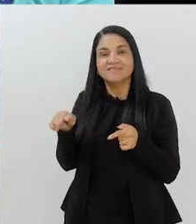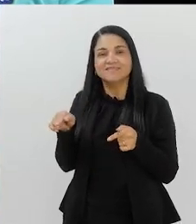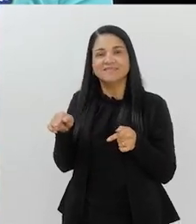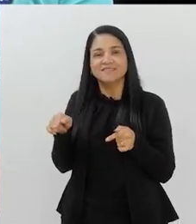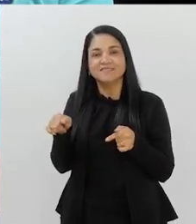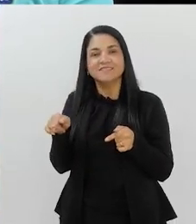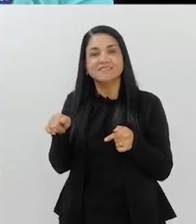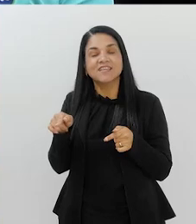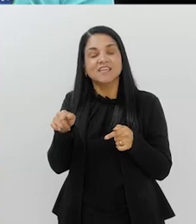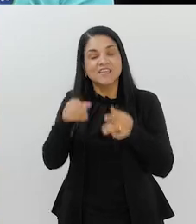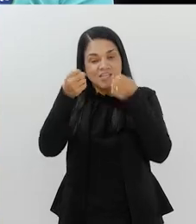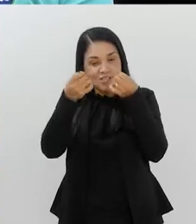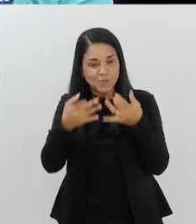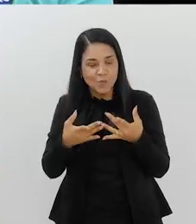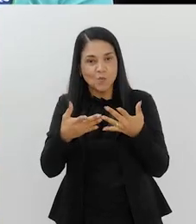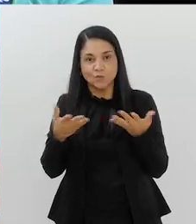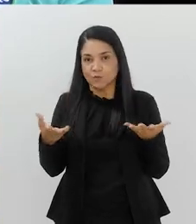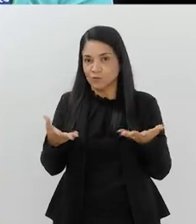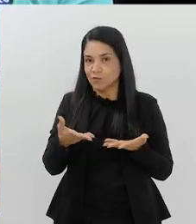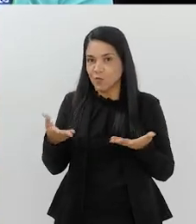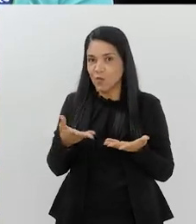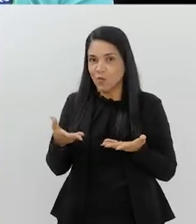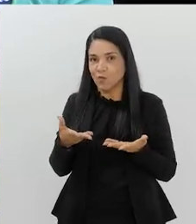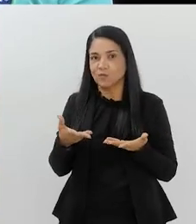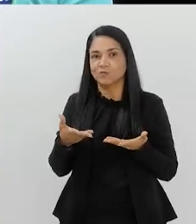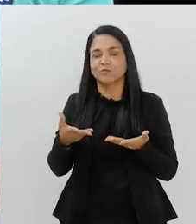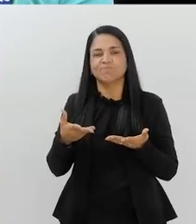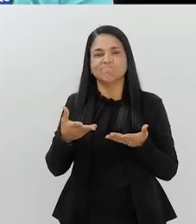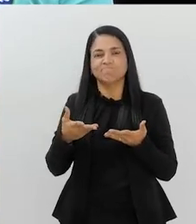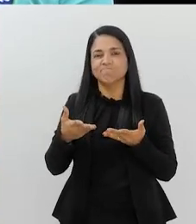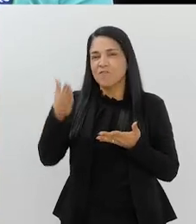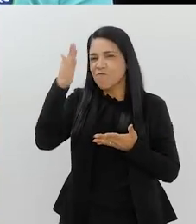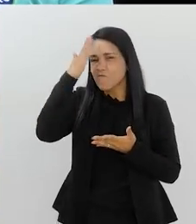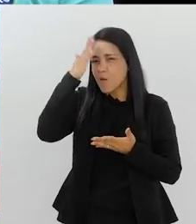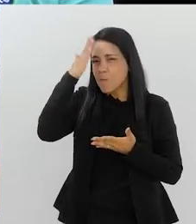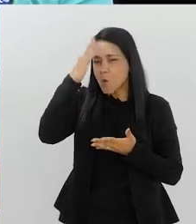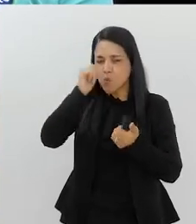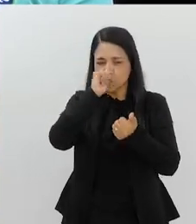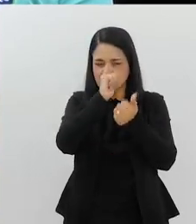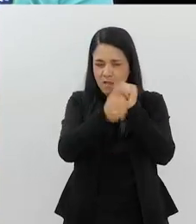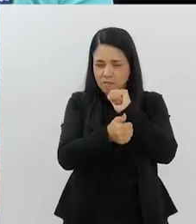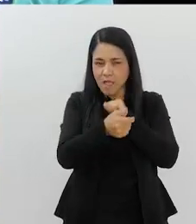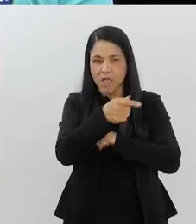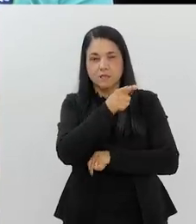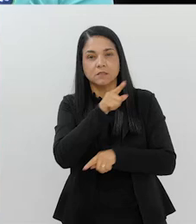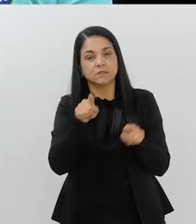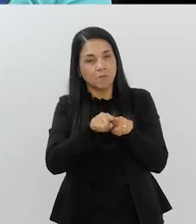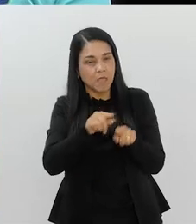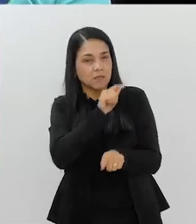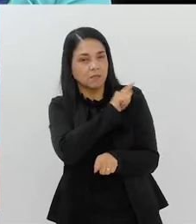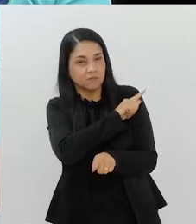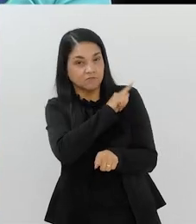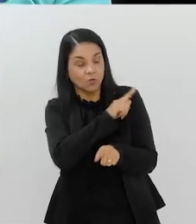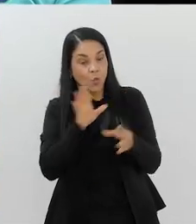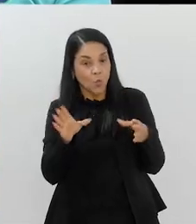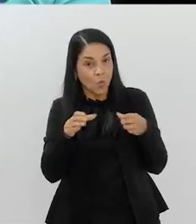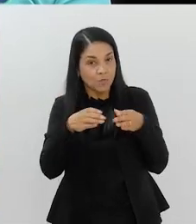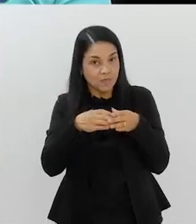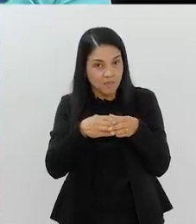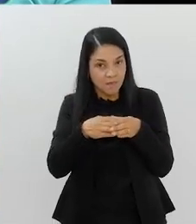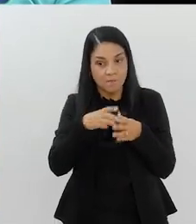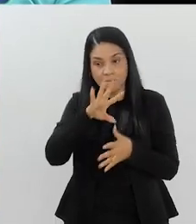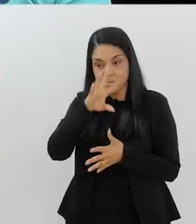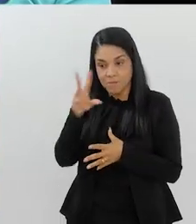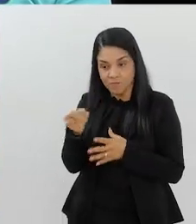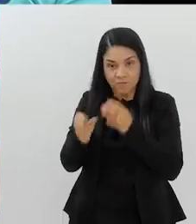da atualidade, dos grandes atletas, da gestão, mas o Comitê Paralímpico Brasileiro